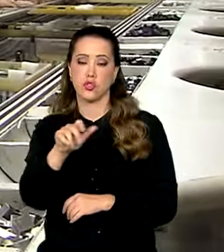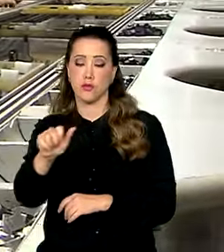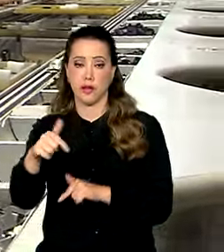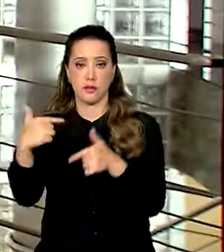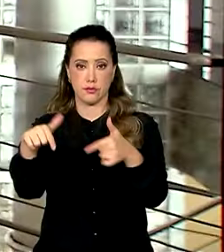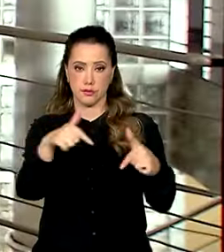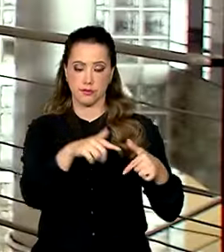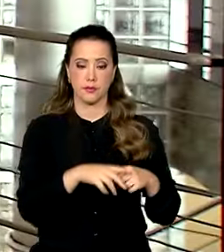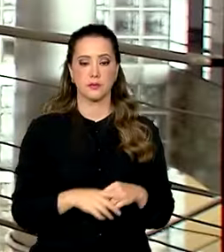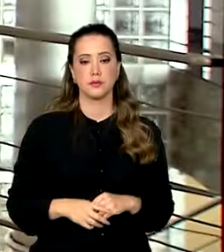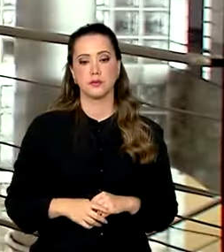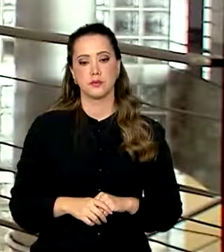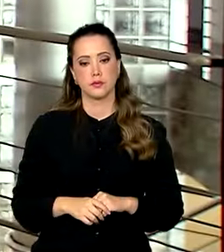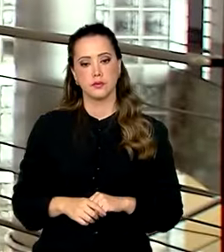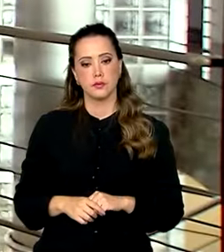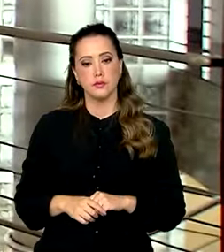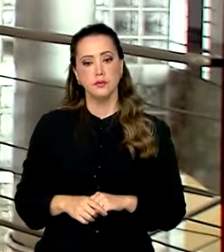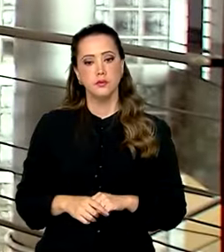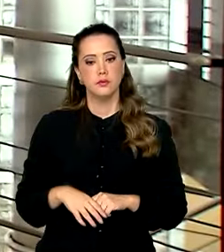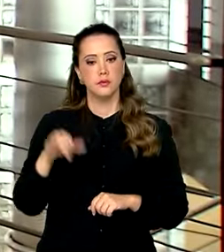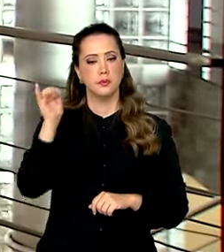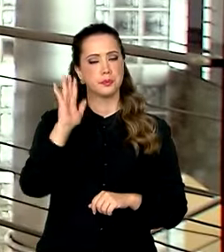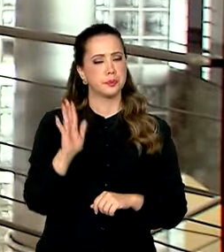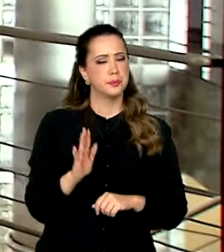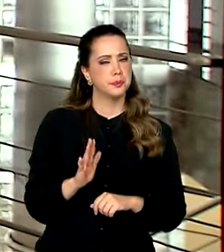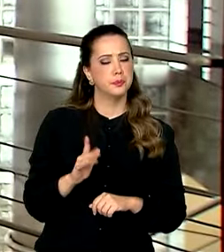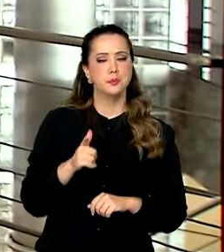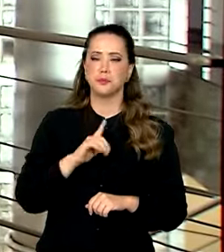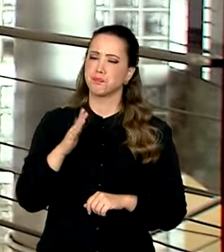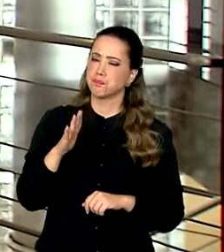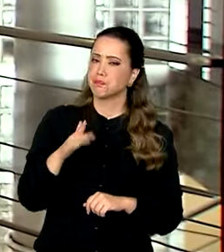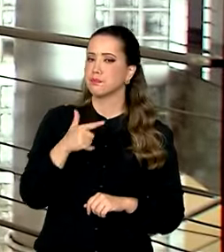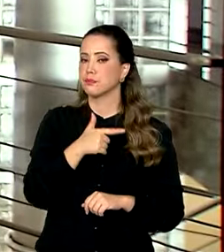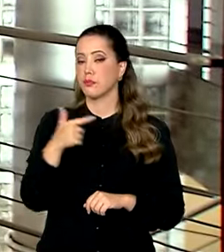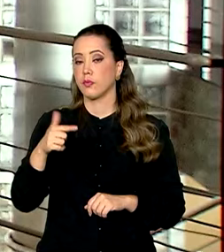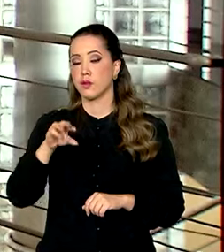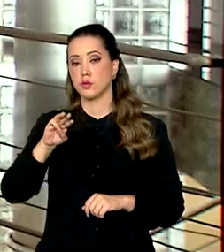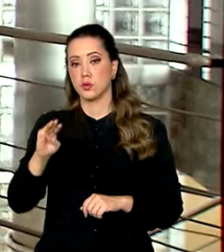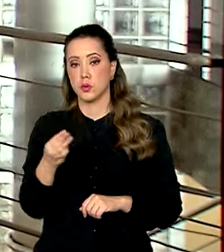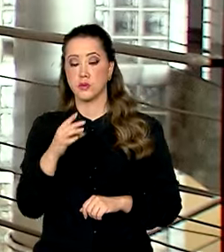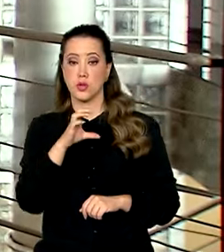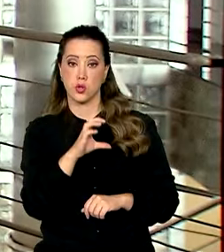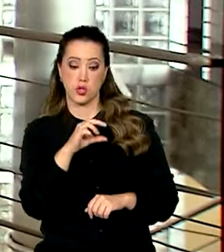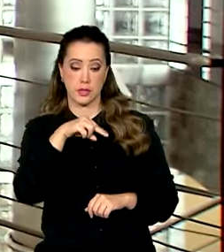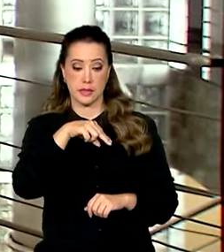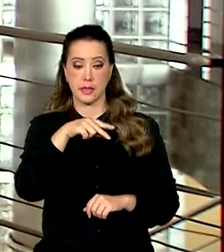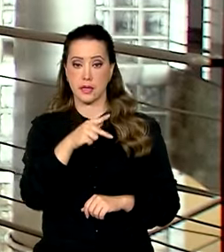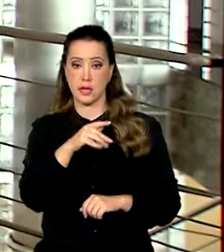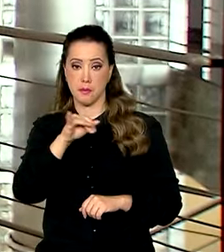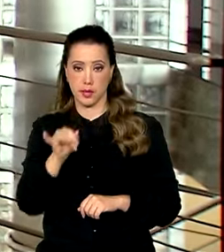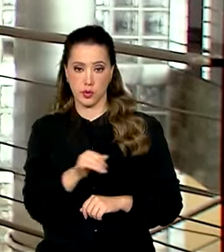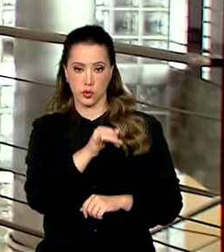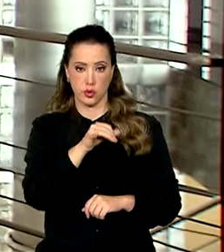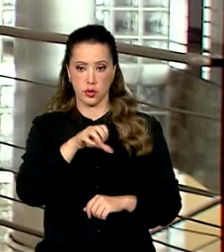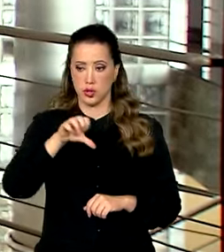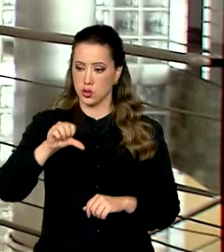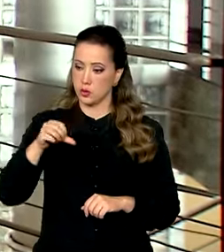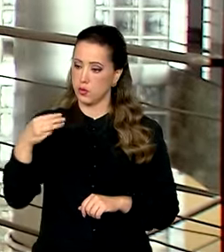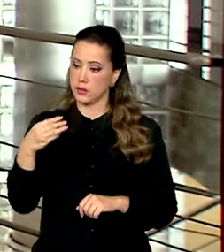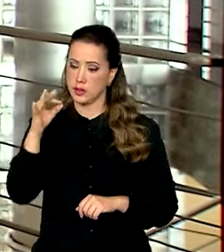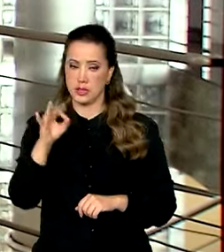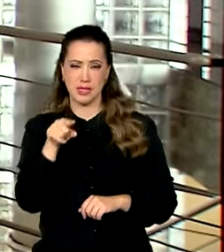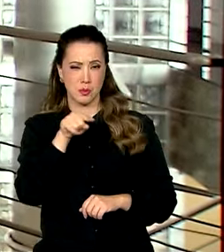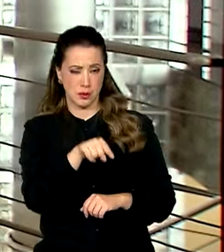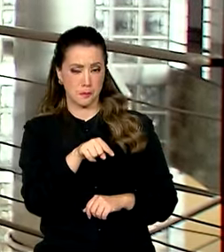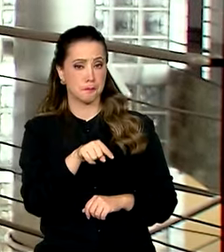formais. O Brasil tem cerca de 22 milhões de CNPJs. 93% deles